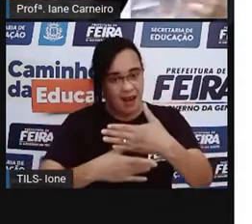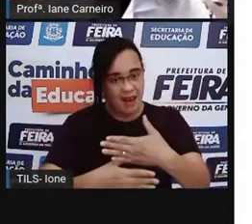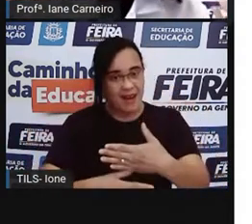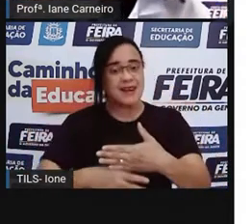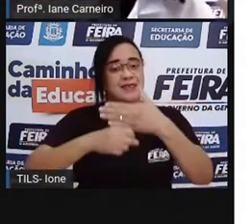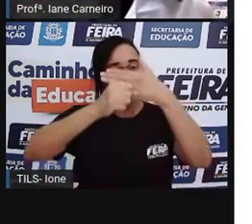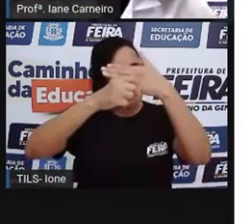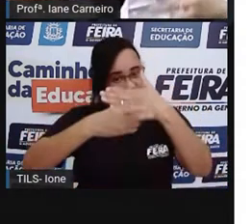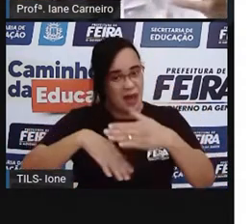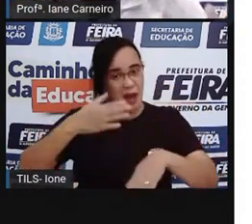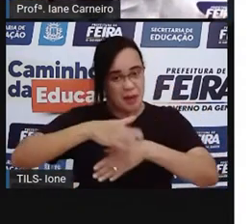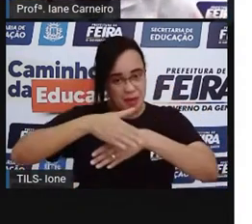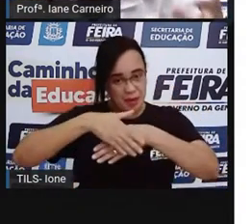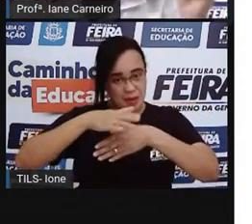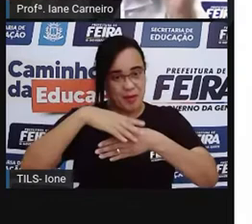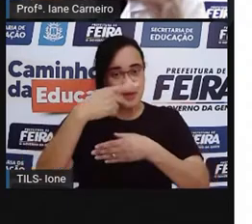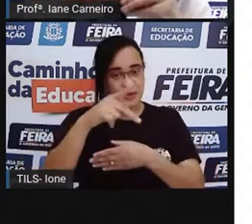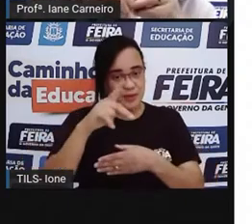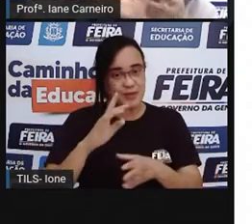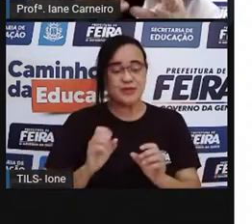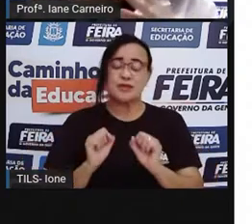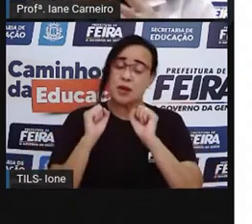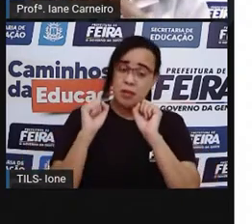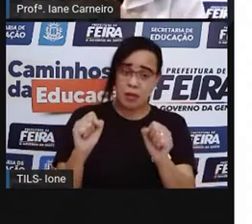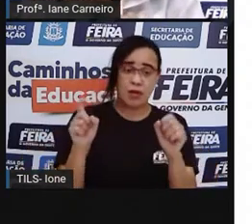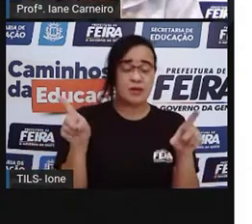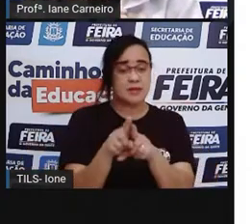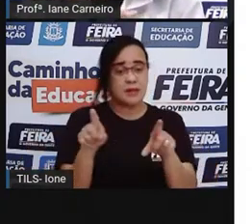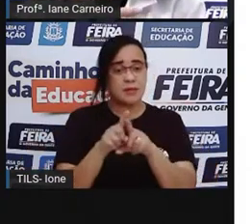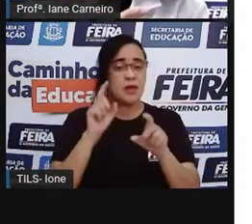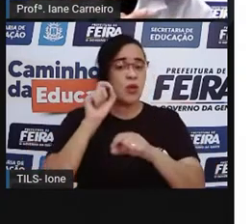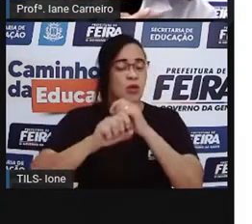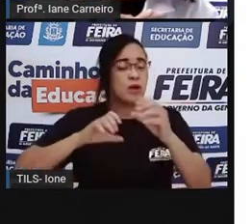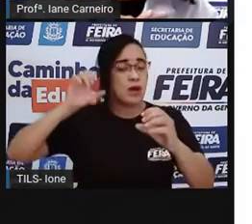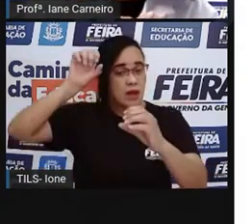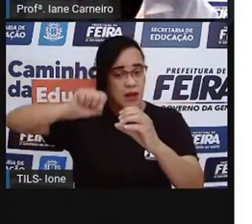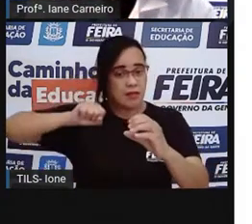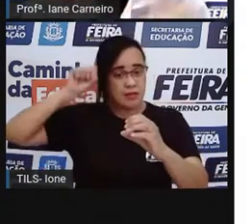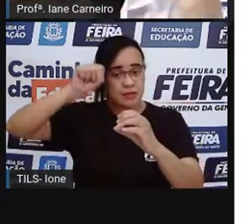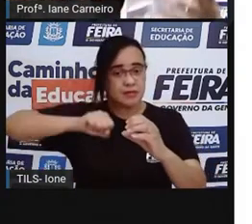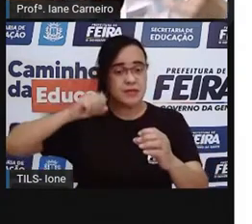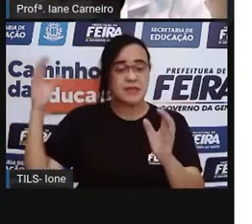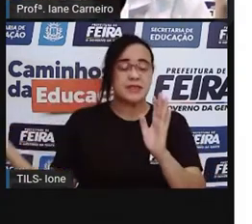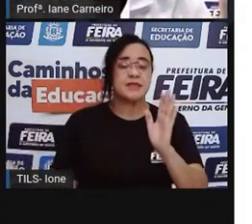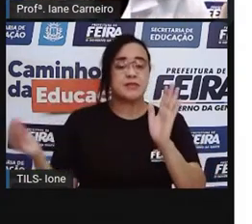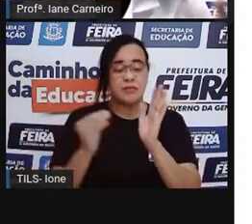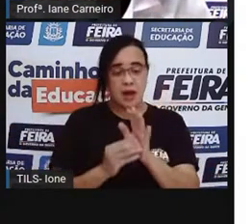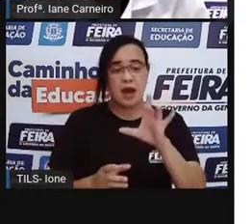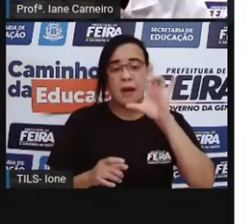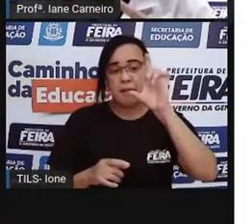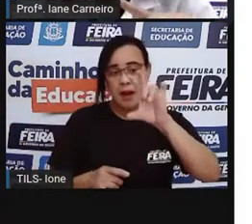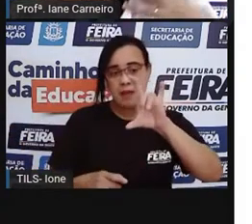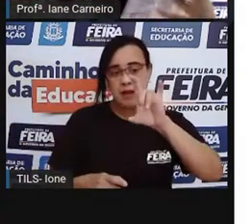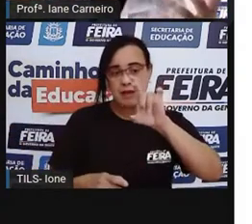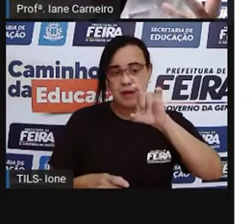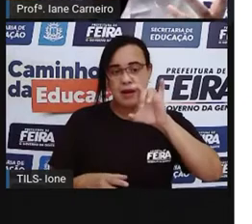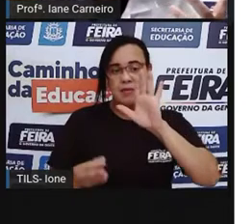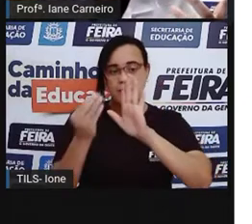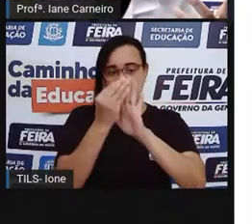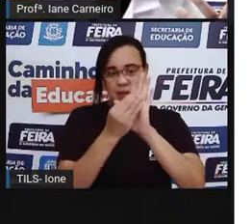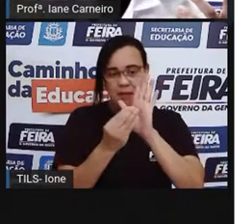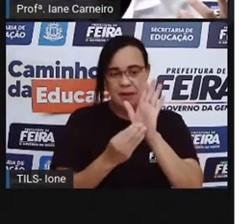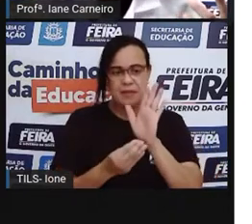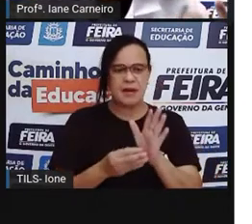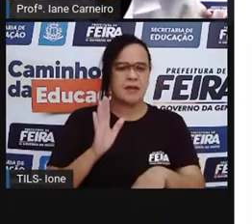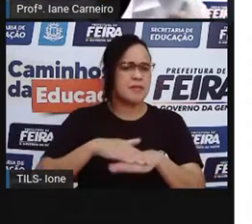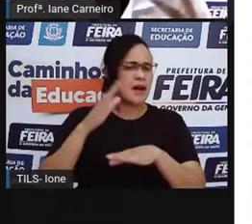né? Ou se você quiser, pode gravar um vídeo e marcar o Instagram da Seduc pra gente ver qual é a brincadeira que você mais gosta